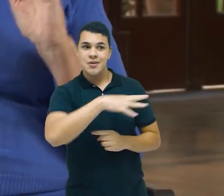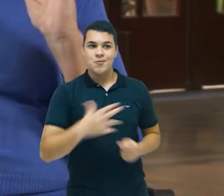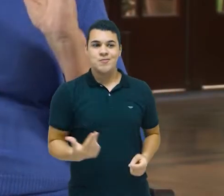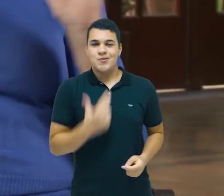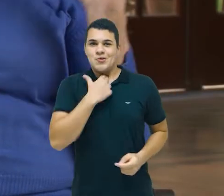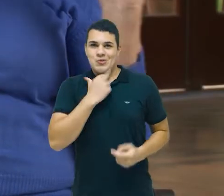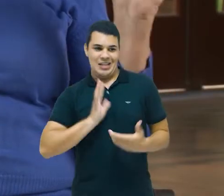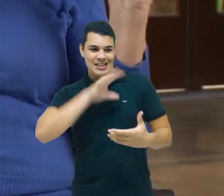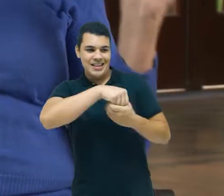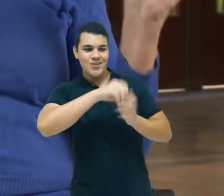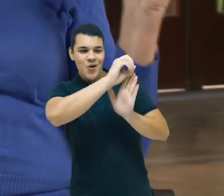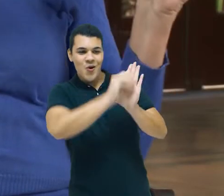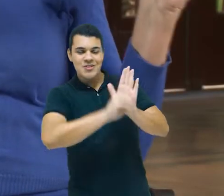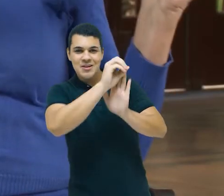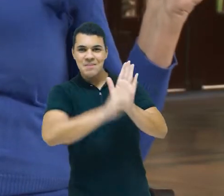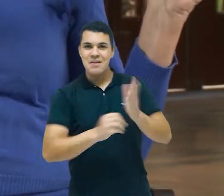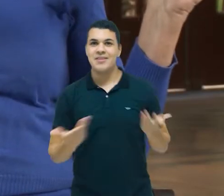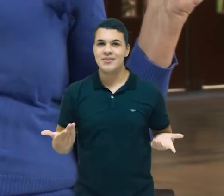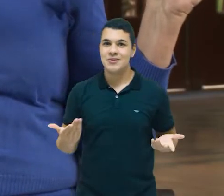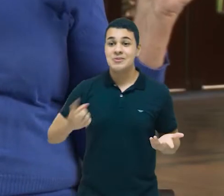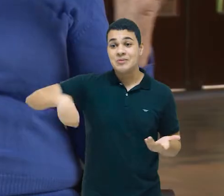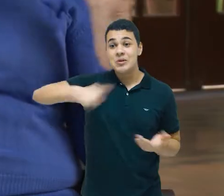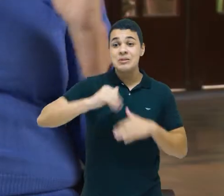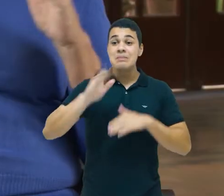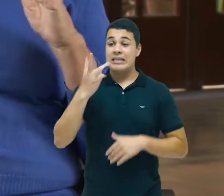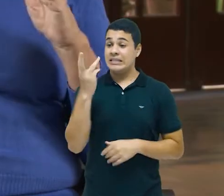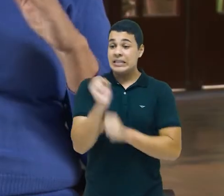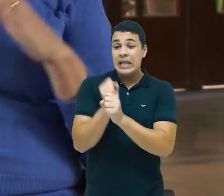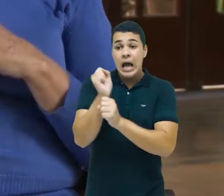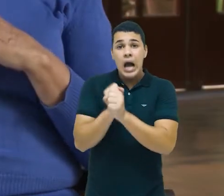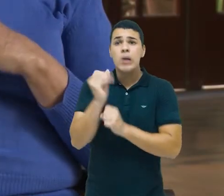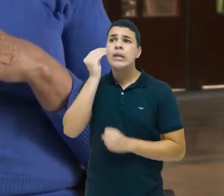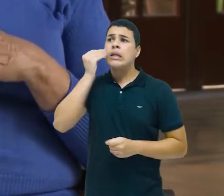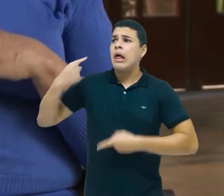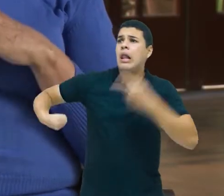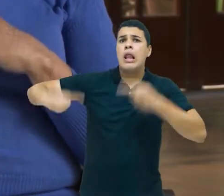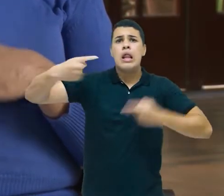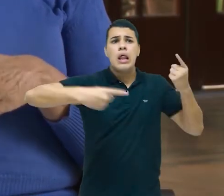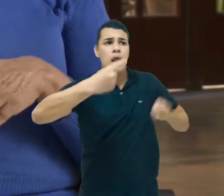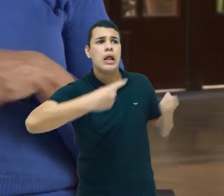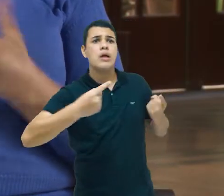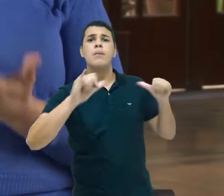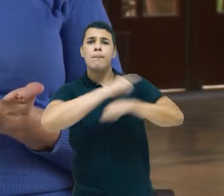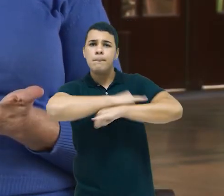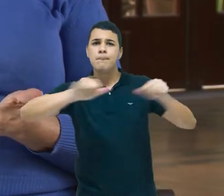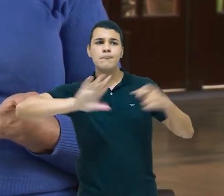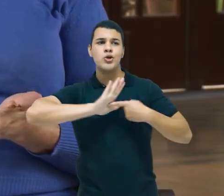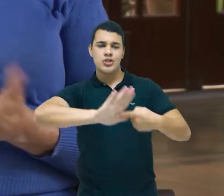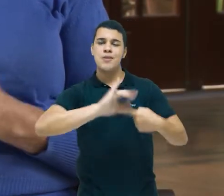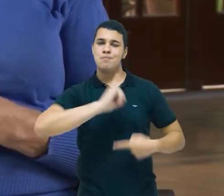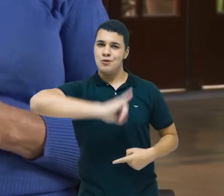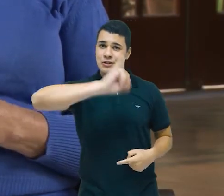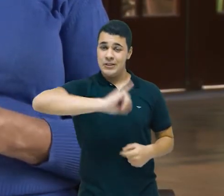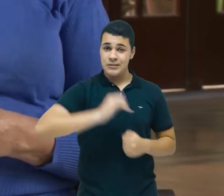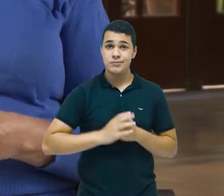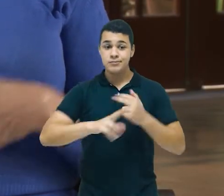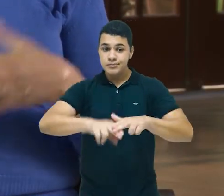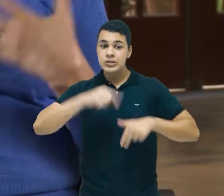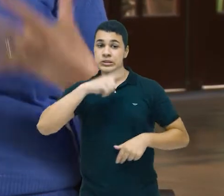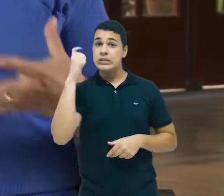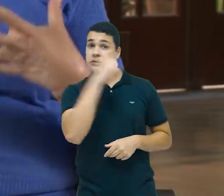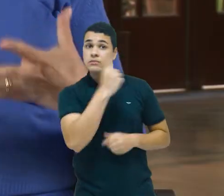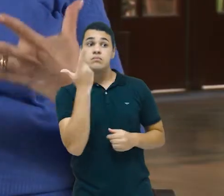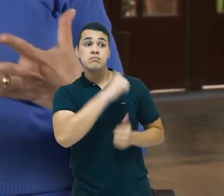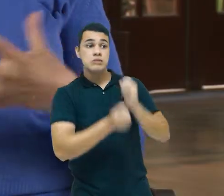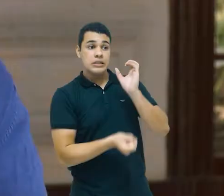orçamento. A gente está há mais de 30 anos debatendo assim. Bem, então foi muito difícil a implementação do SUS,